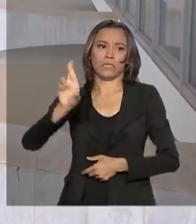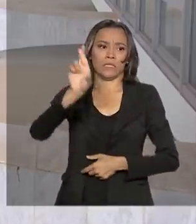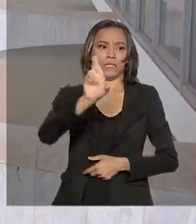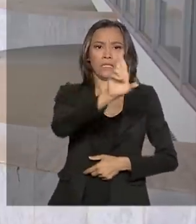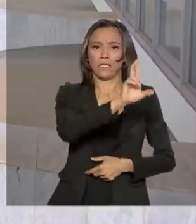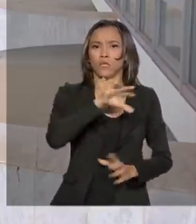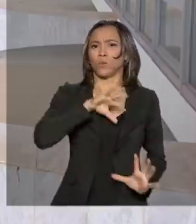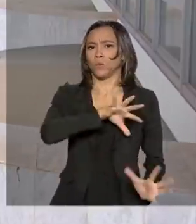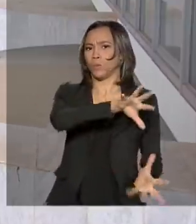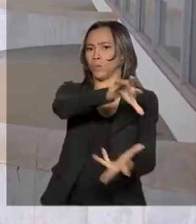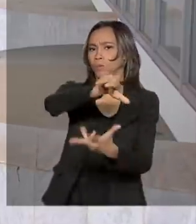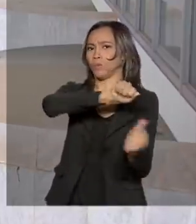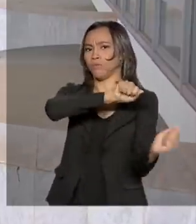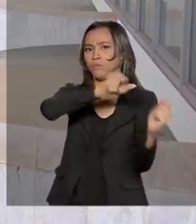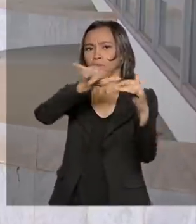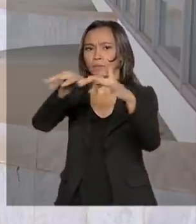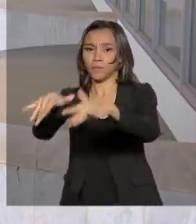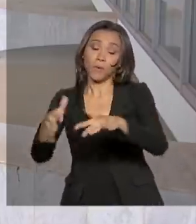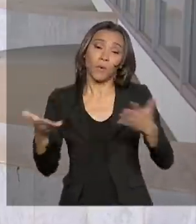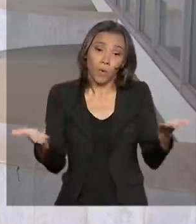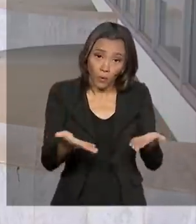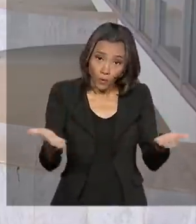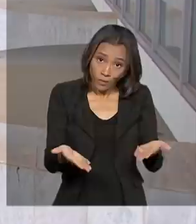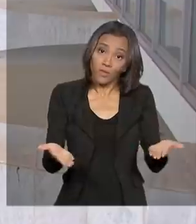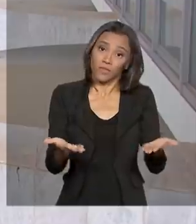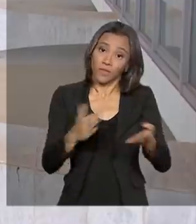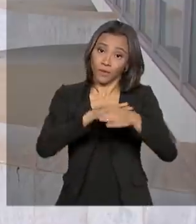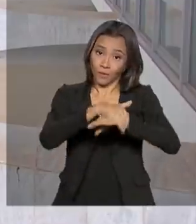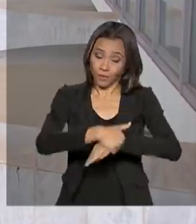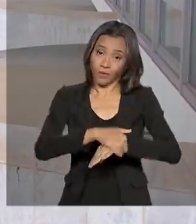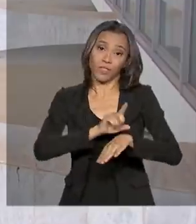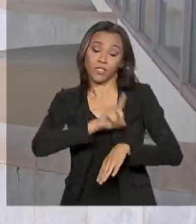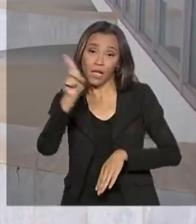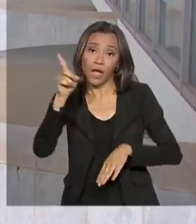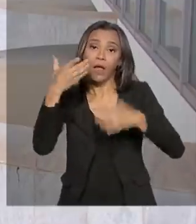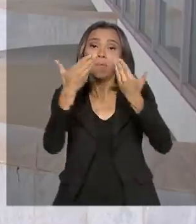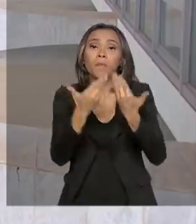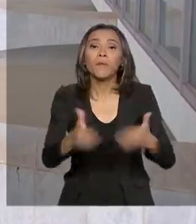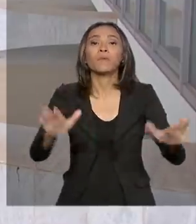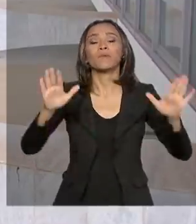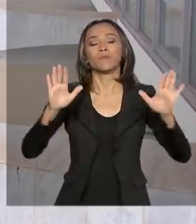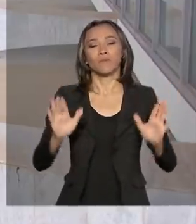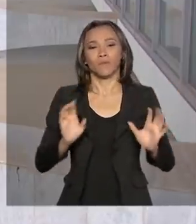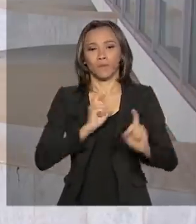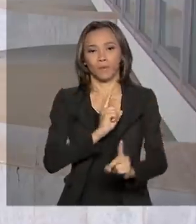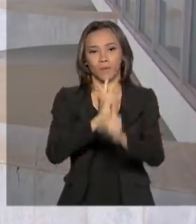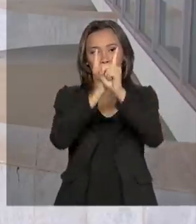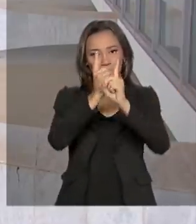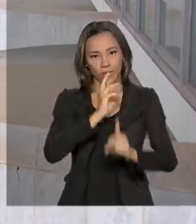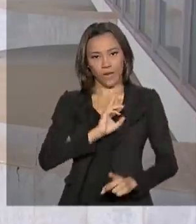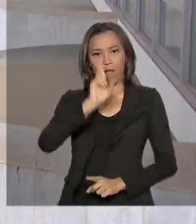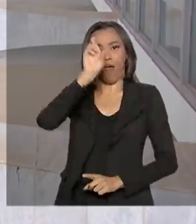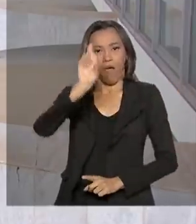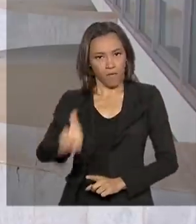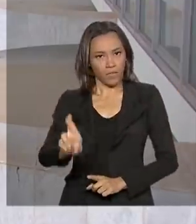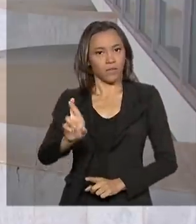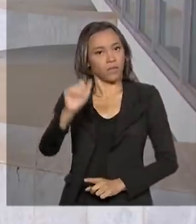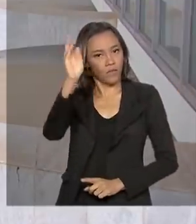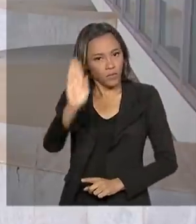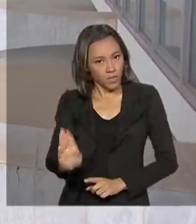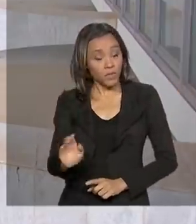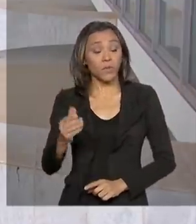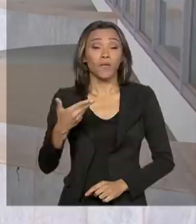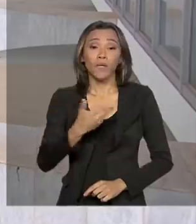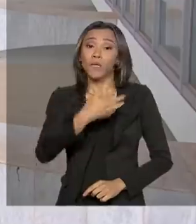ministro Paulo Guedes participa hoje à noite, horário local, da abertura do evento. Ele representa o Brasil e o presidente Jair